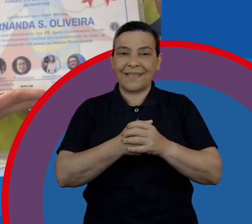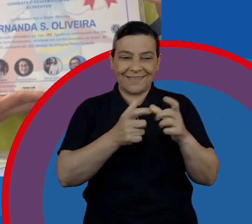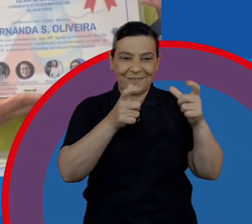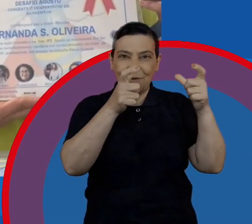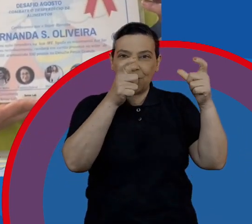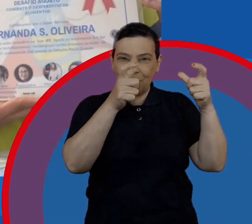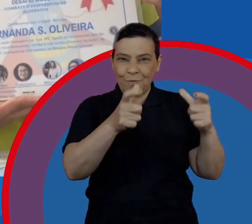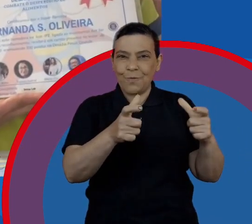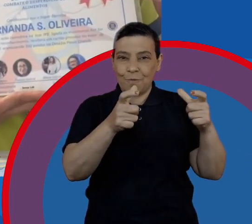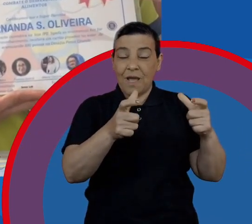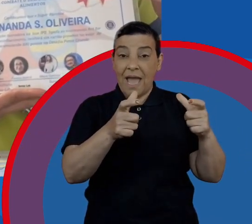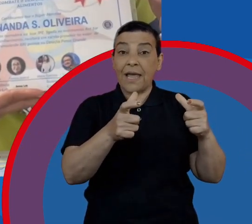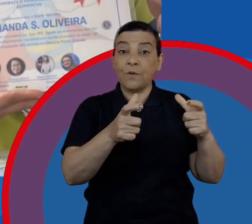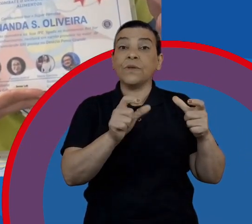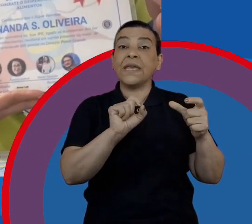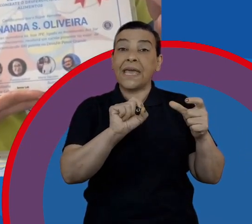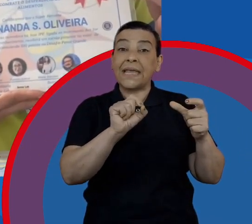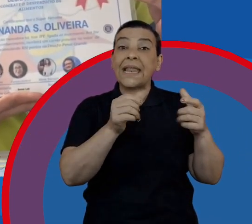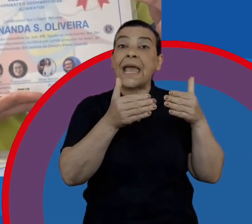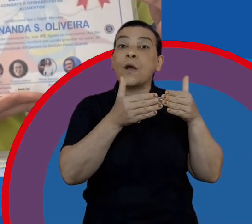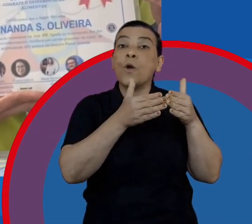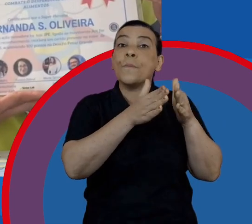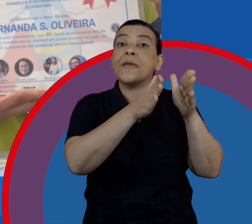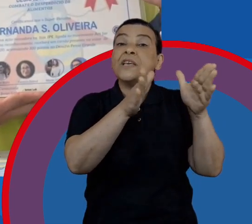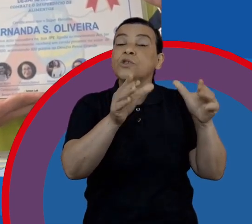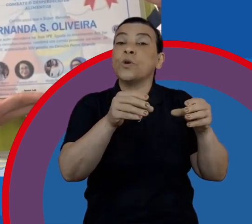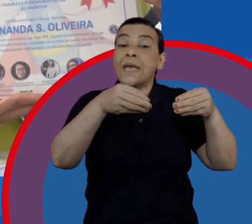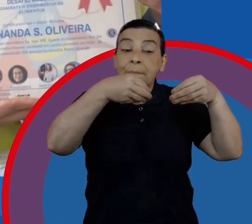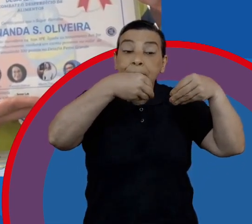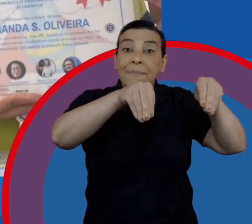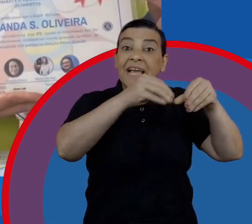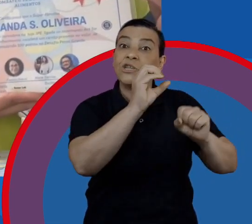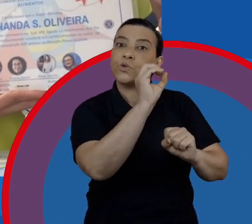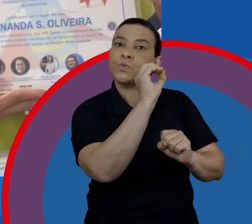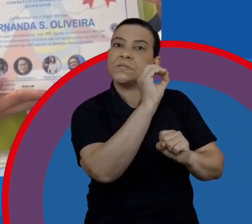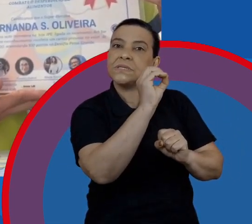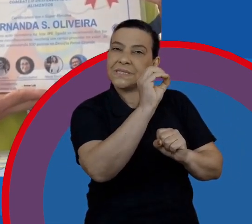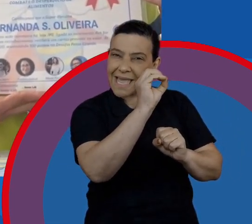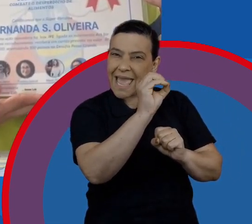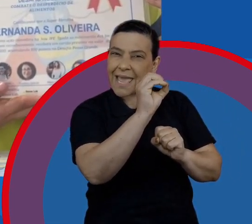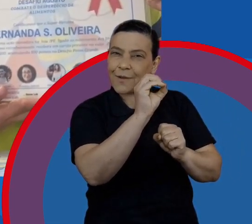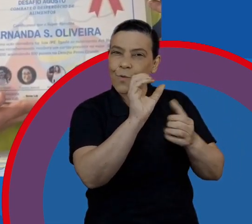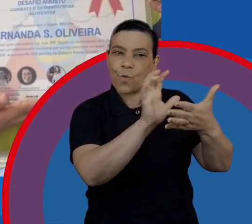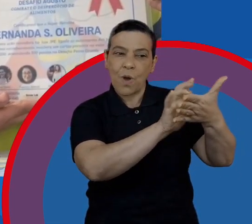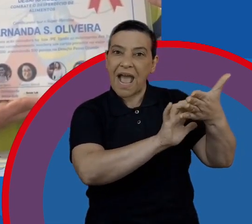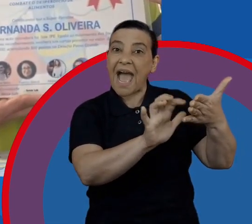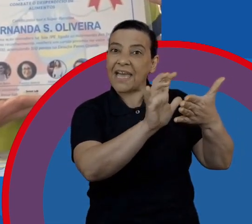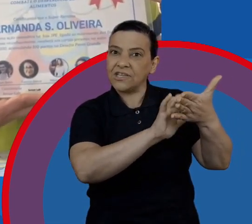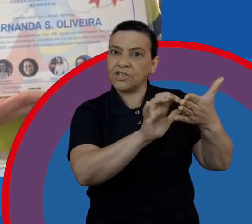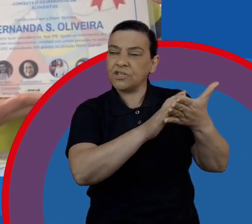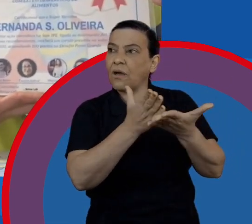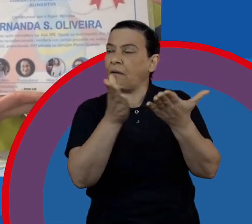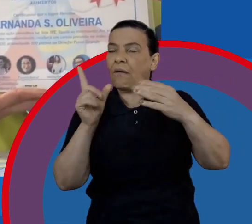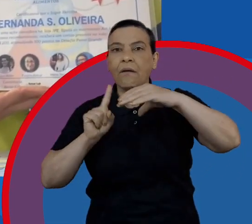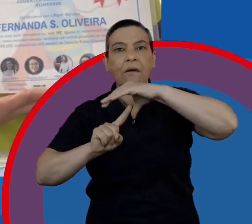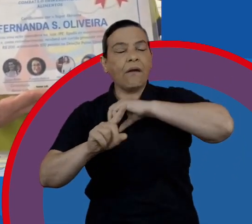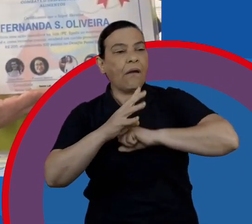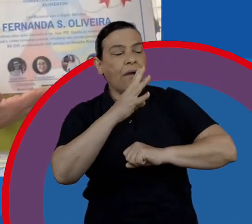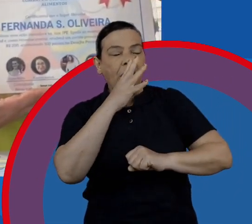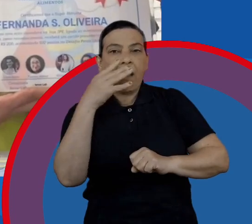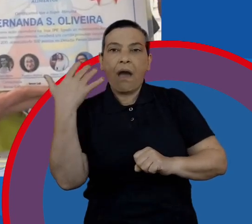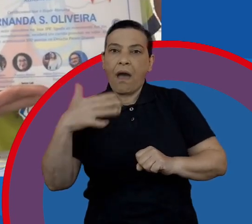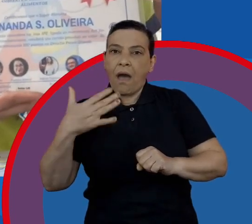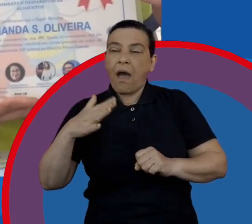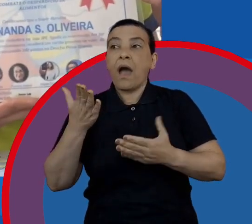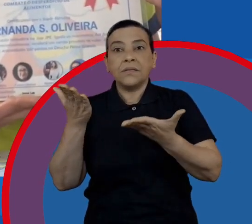zero plástico. Isso foi uma coisa que empolgou muito os clientes. Temos aqueles clientes que gostam, sim, de usar caixa de